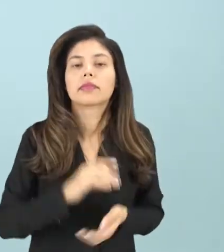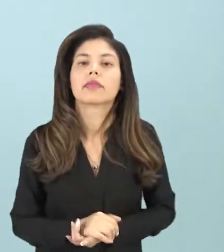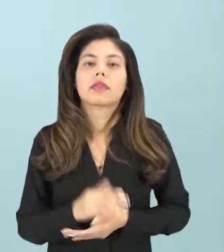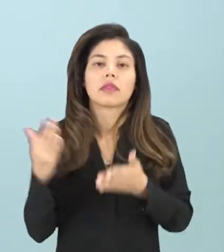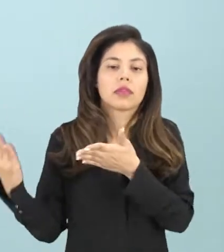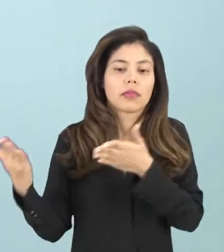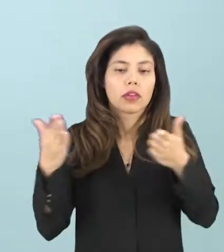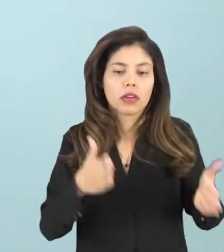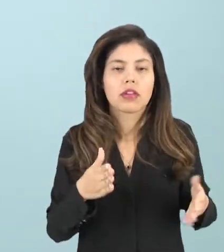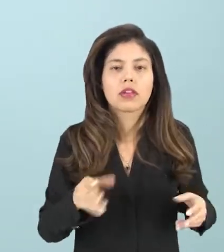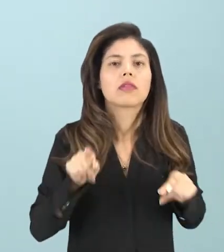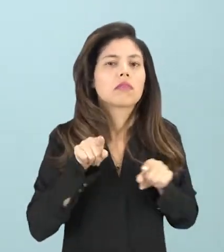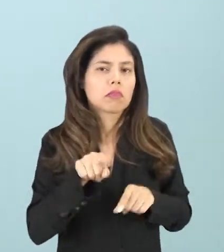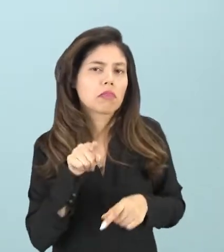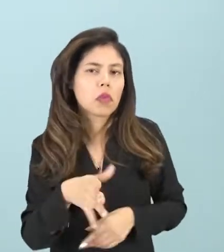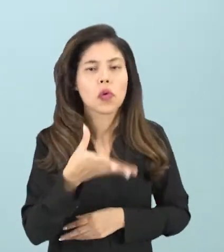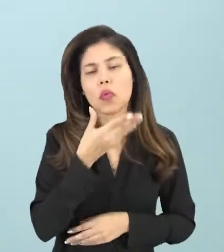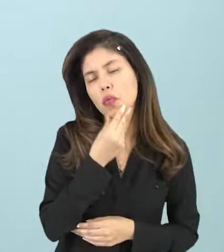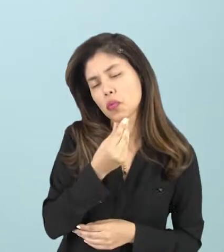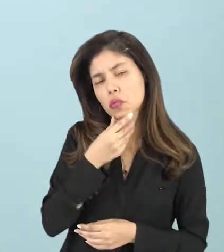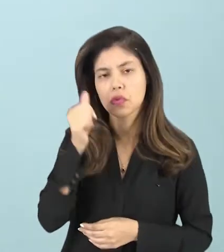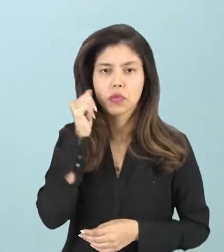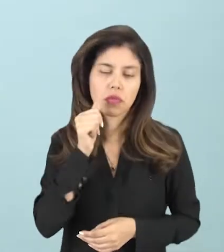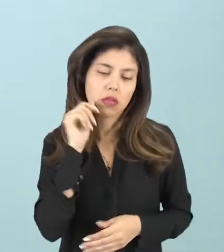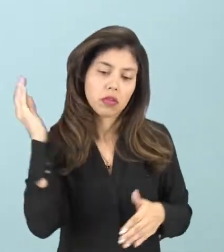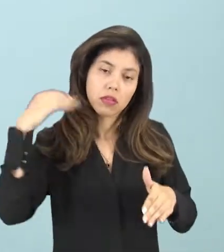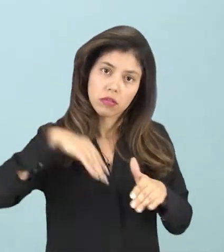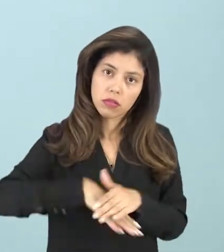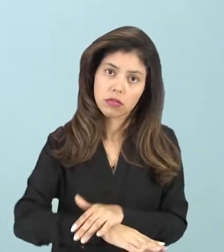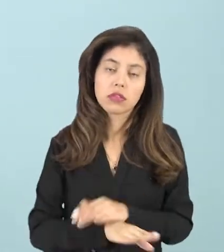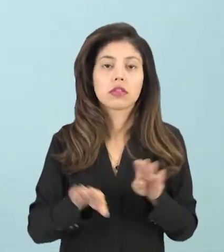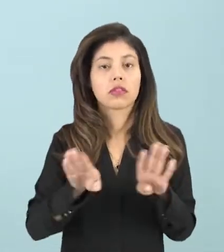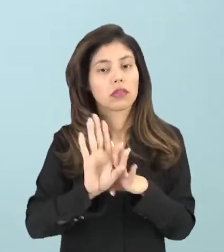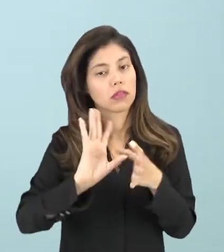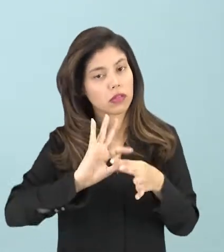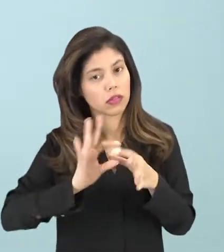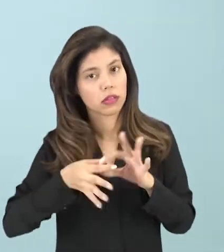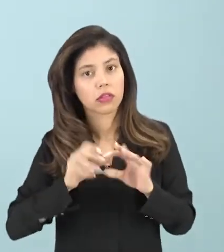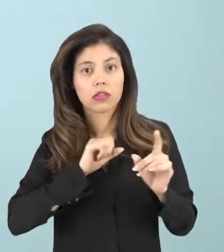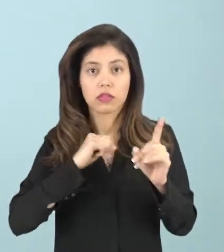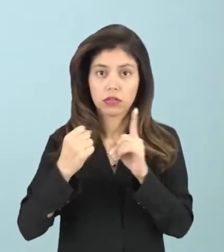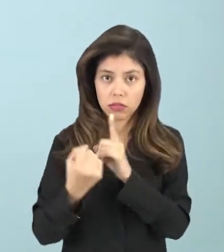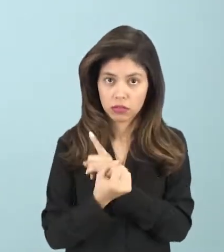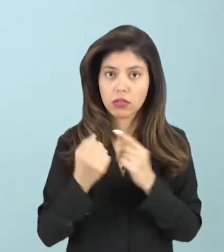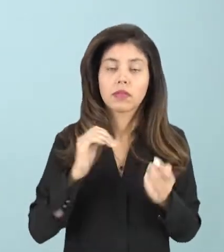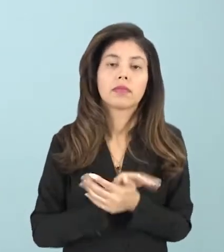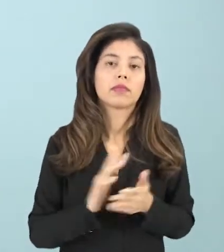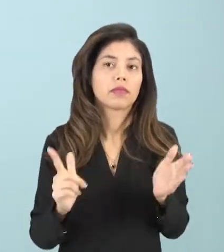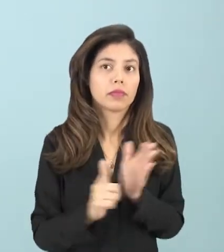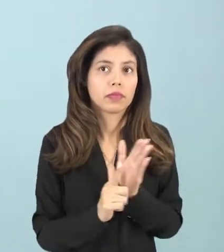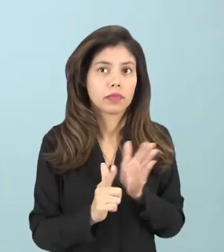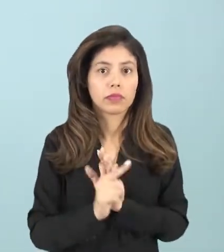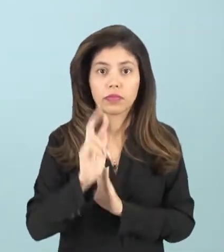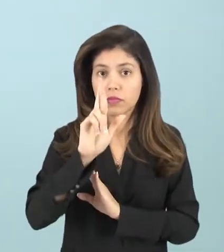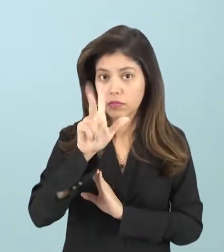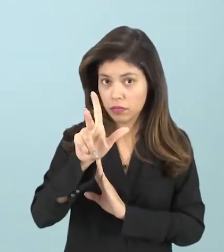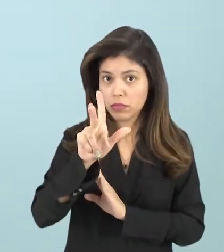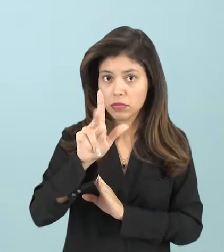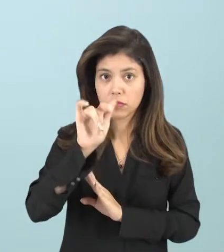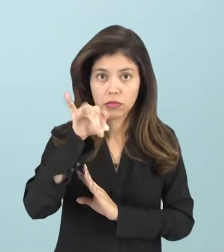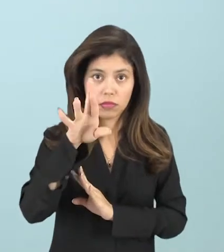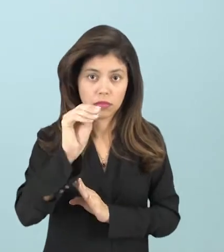A partir do momento que homens e mulheres estão inseridos no contexto social, papéis de gênero